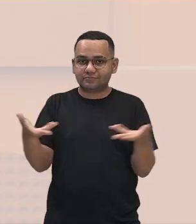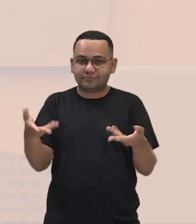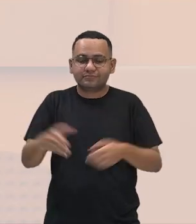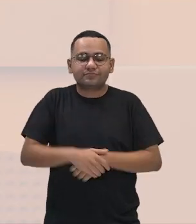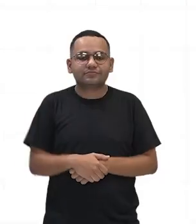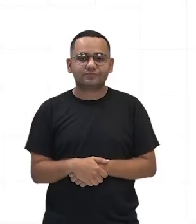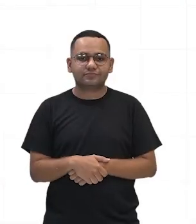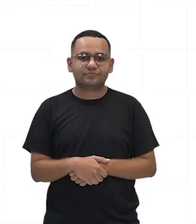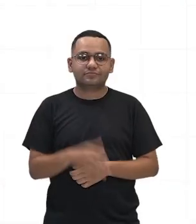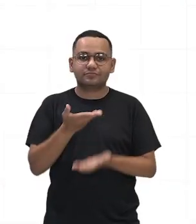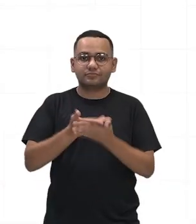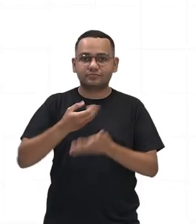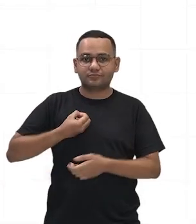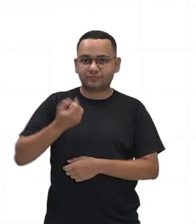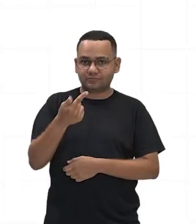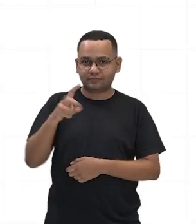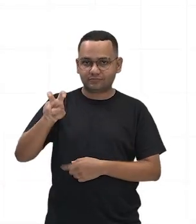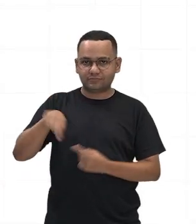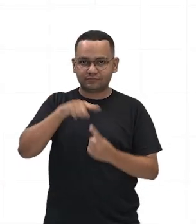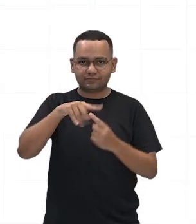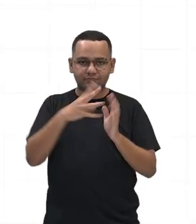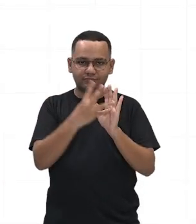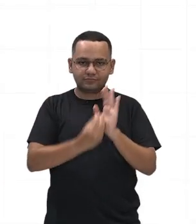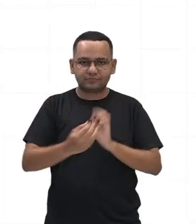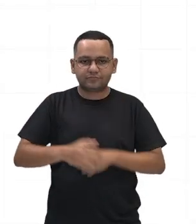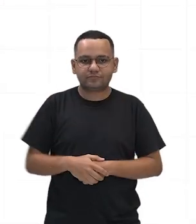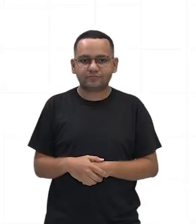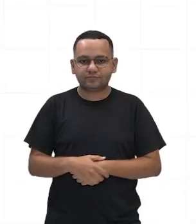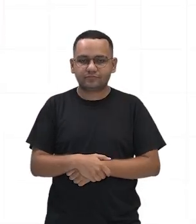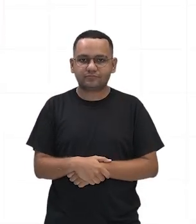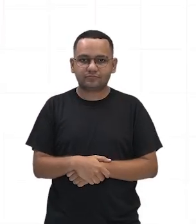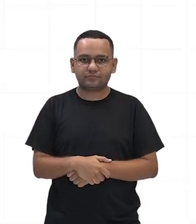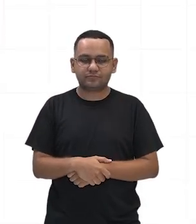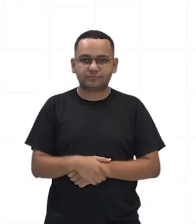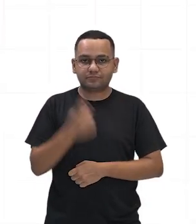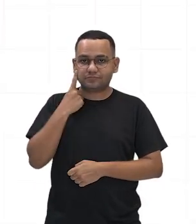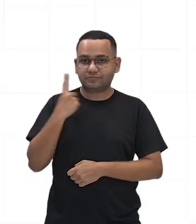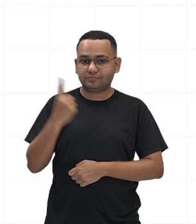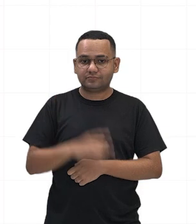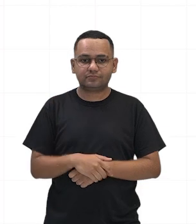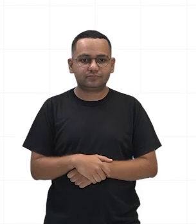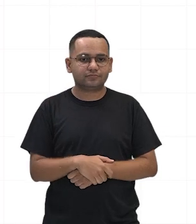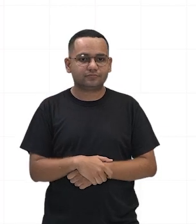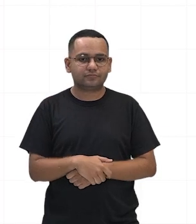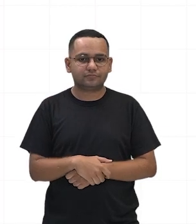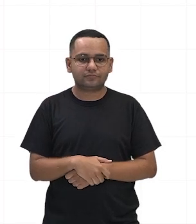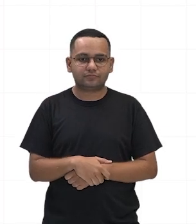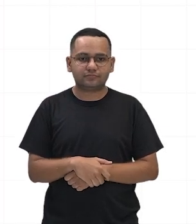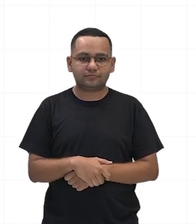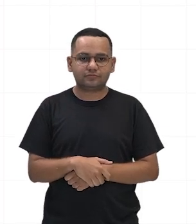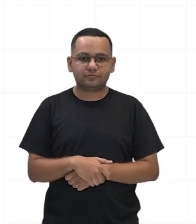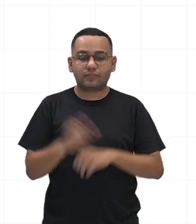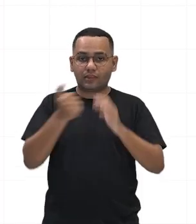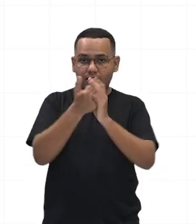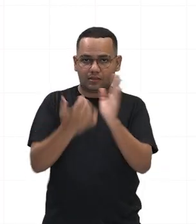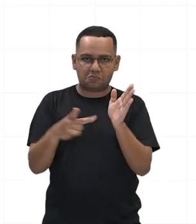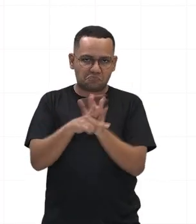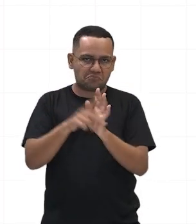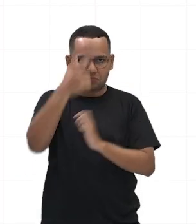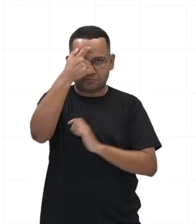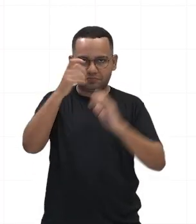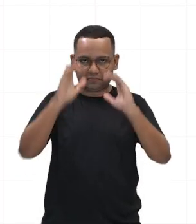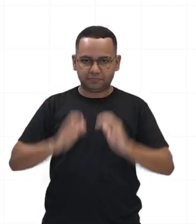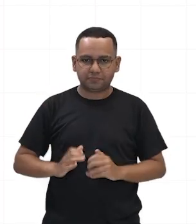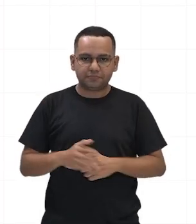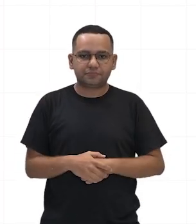aula de número 25. Vamos lá? Vejam aí. A aula de número 25 tem como objeto de conhecimento as noções de